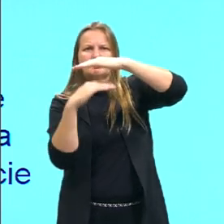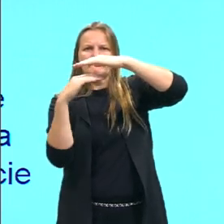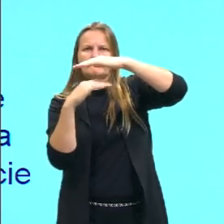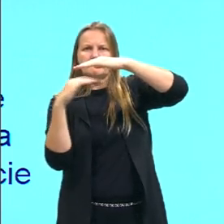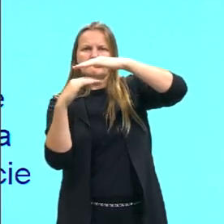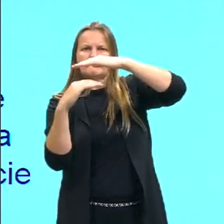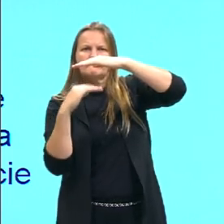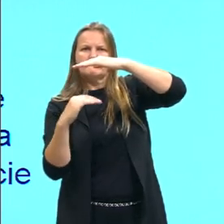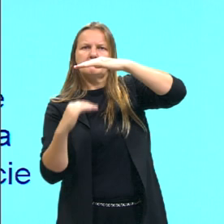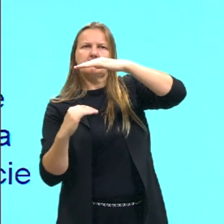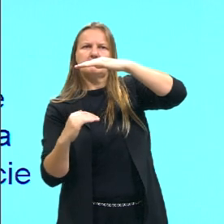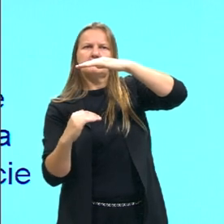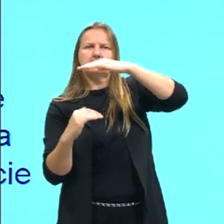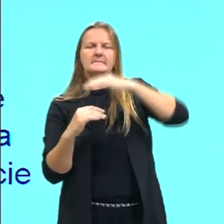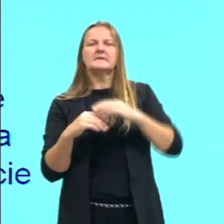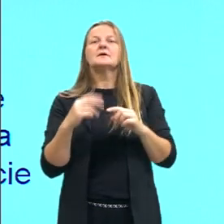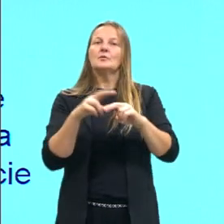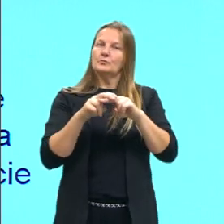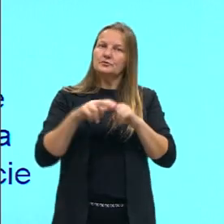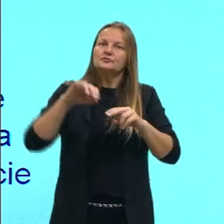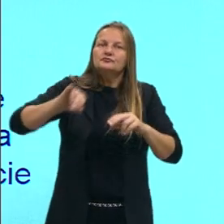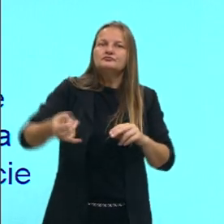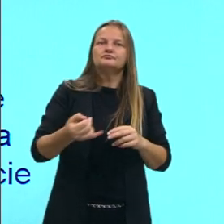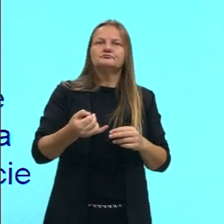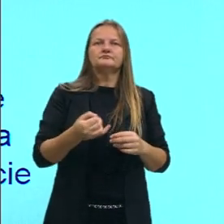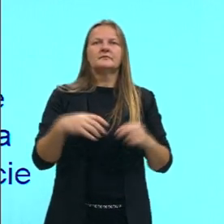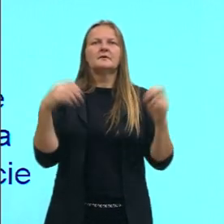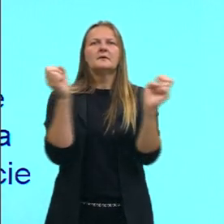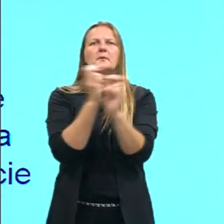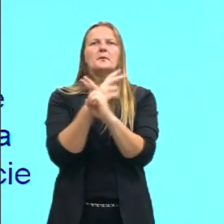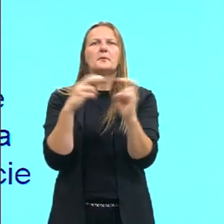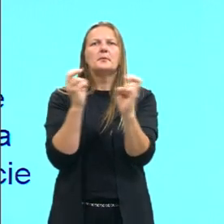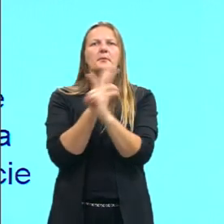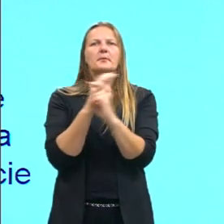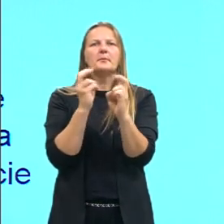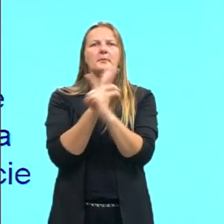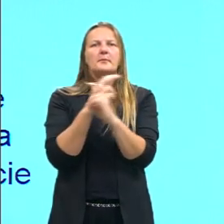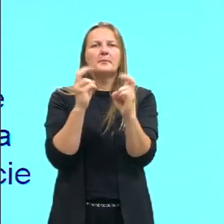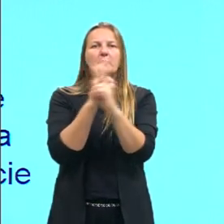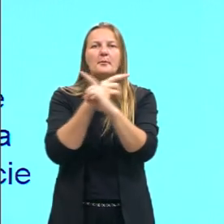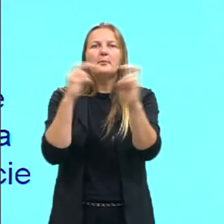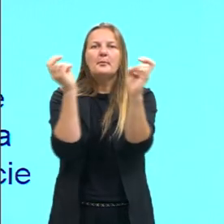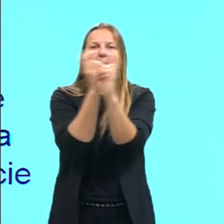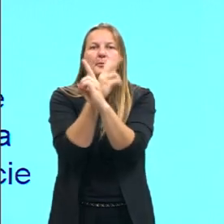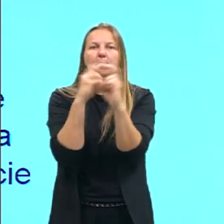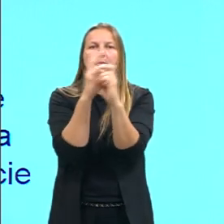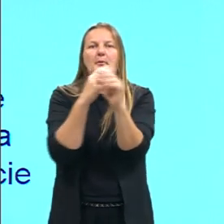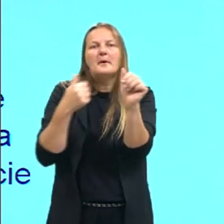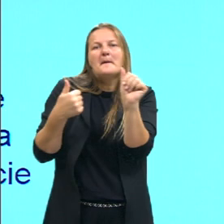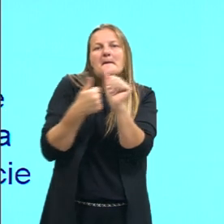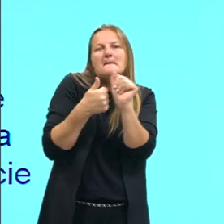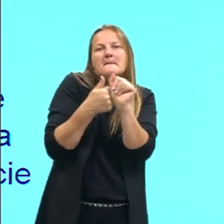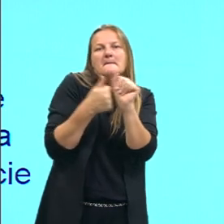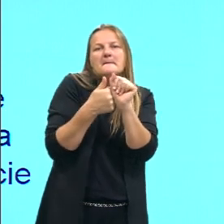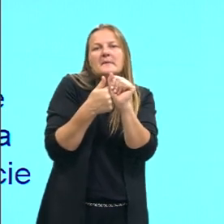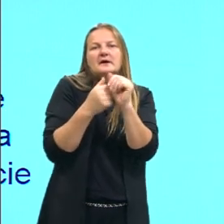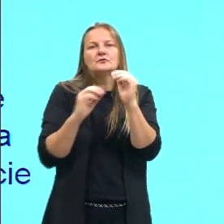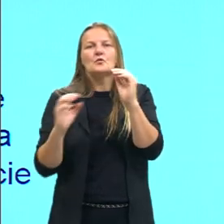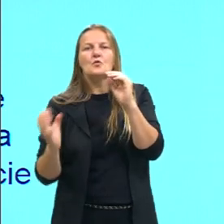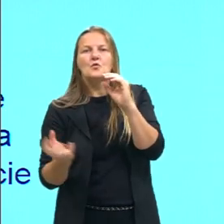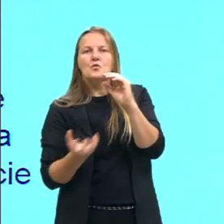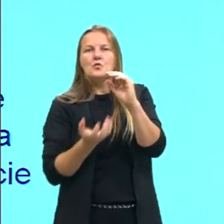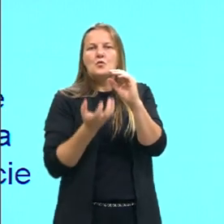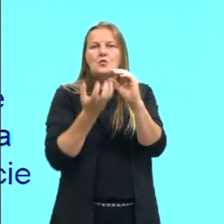uma das explicações justamente é essa, tá? Esse vento que vem perto de superfície levando, né, essa